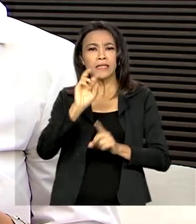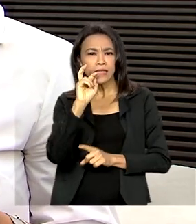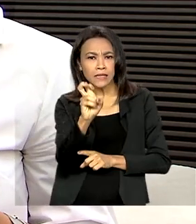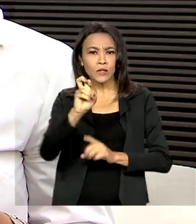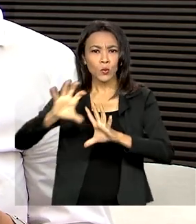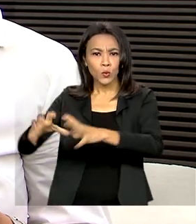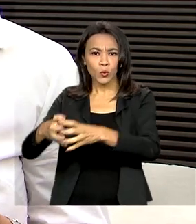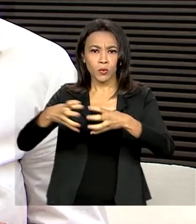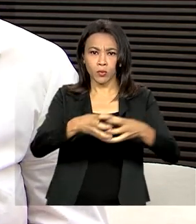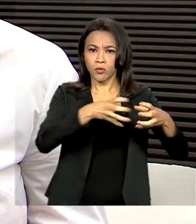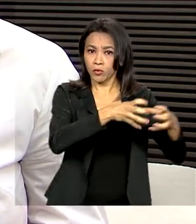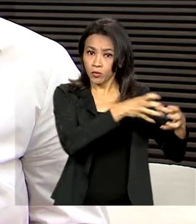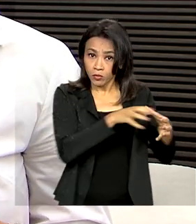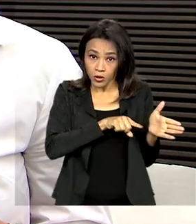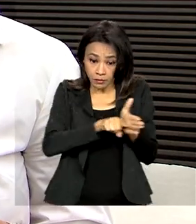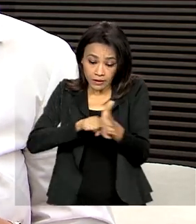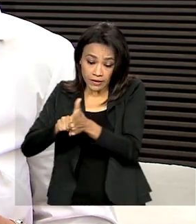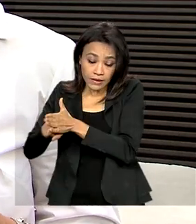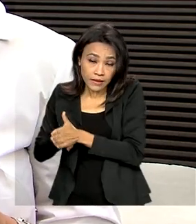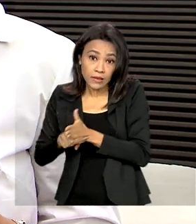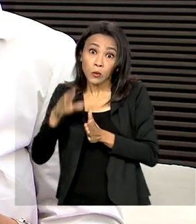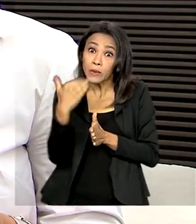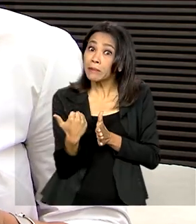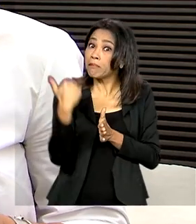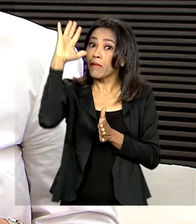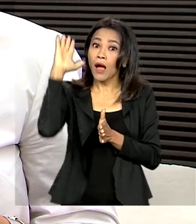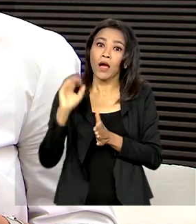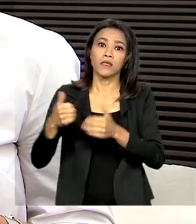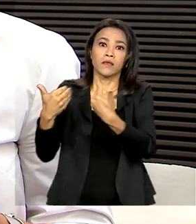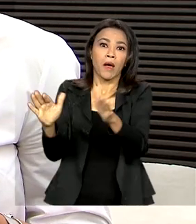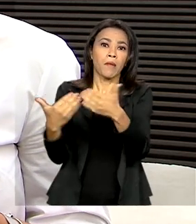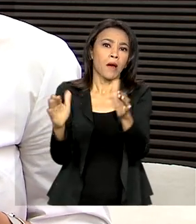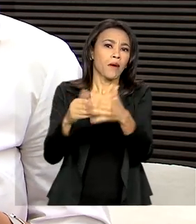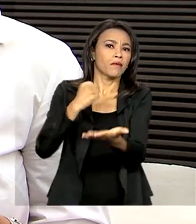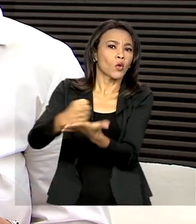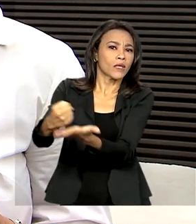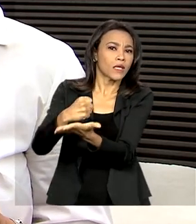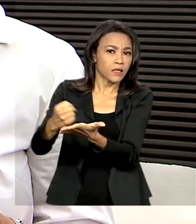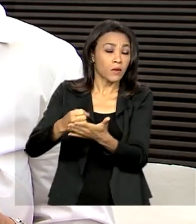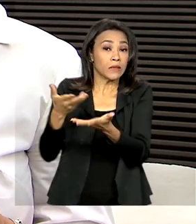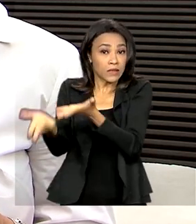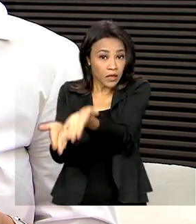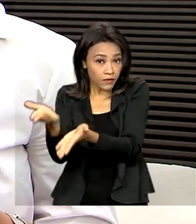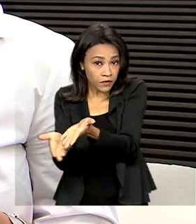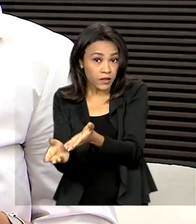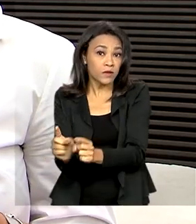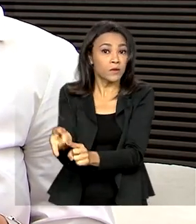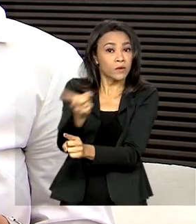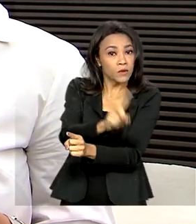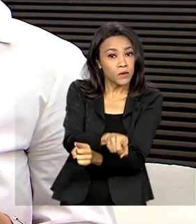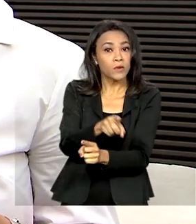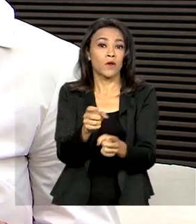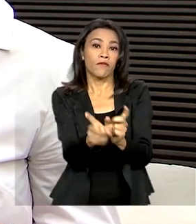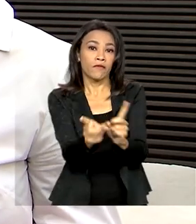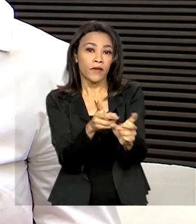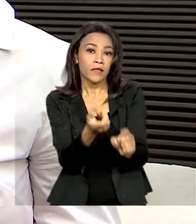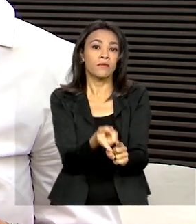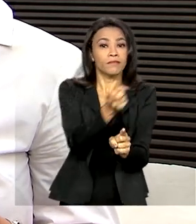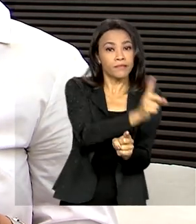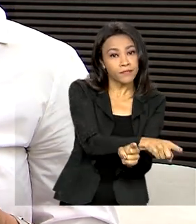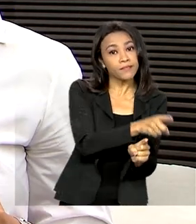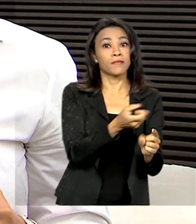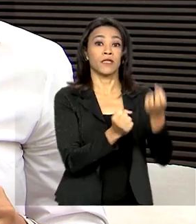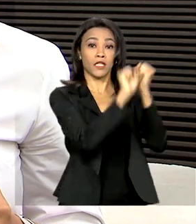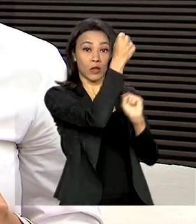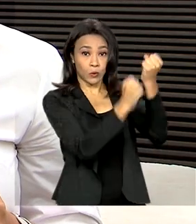atividades econômicas pesquisados. Os setores que mais geraram empregos foram de serviços, seguido do comércio e da indústria.